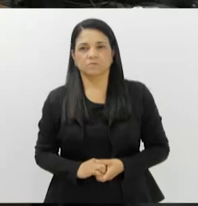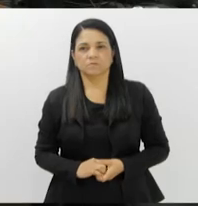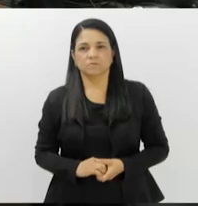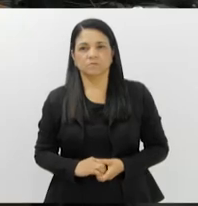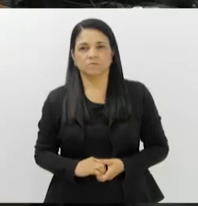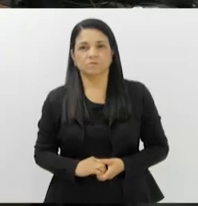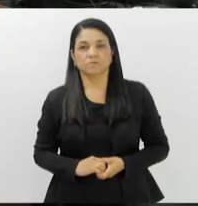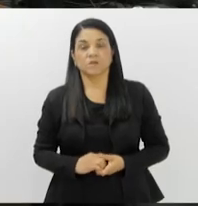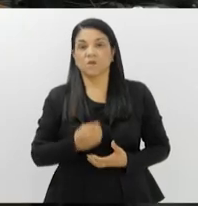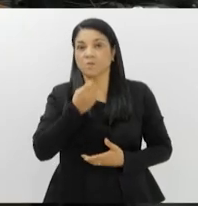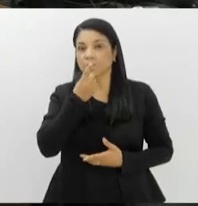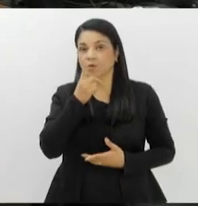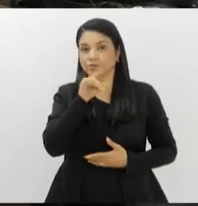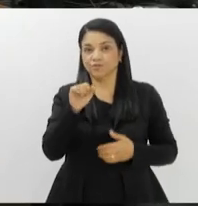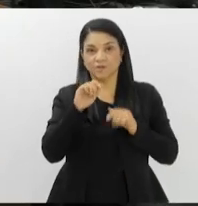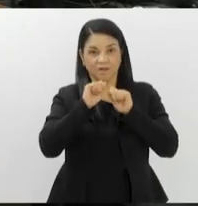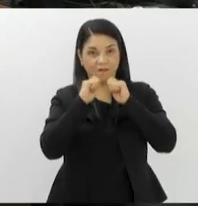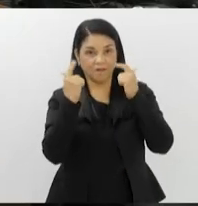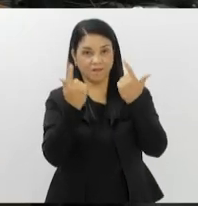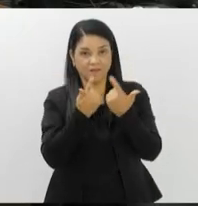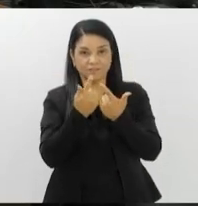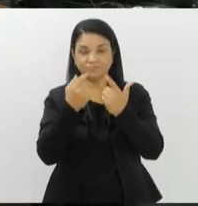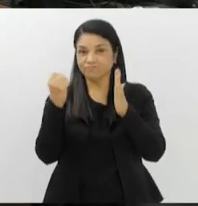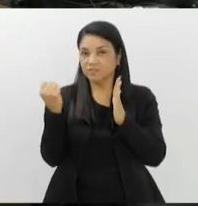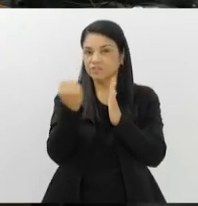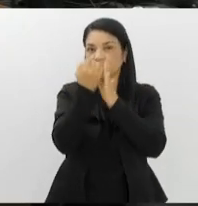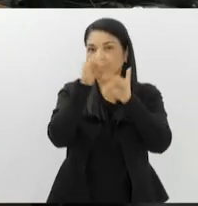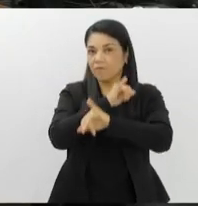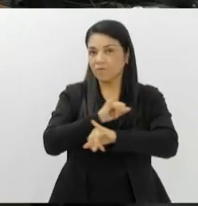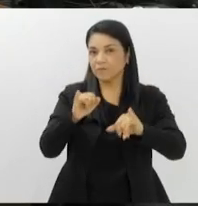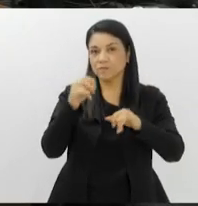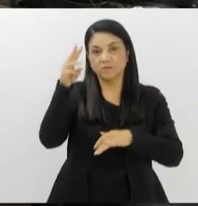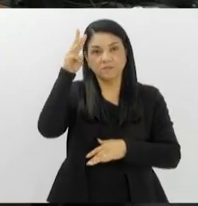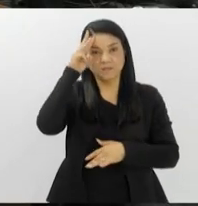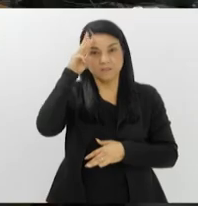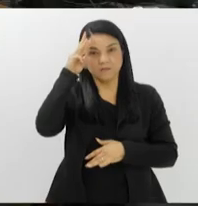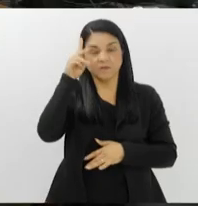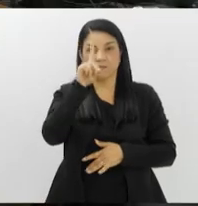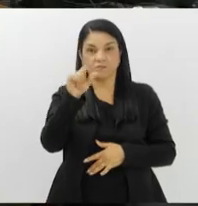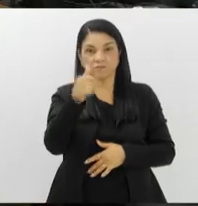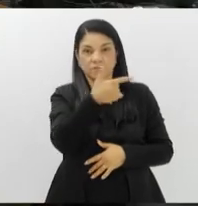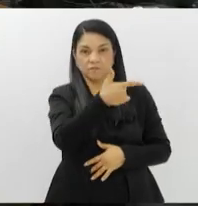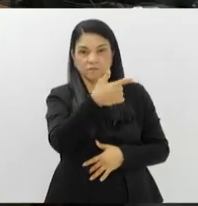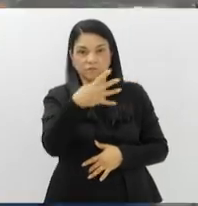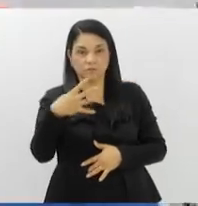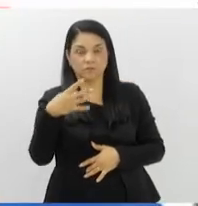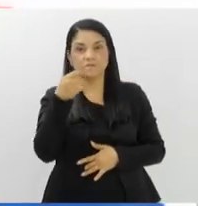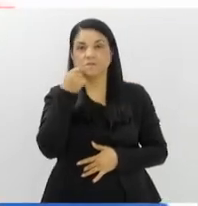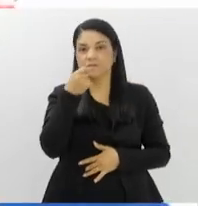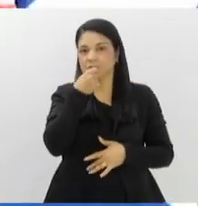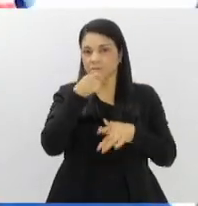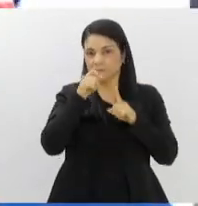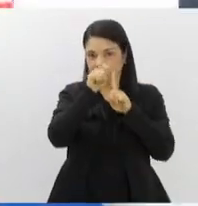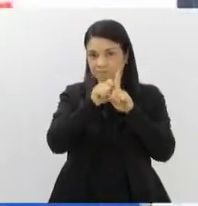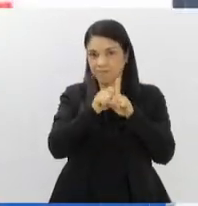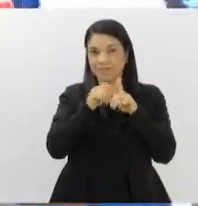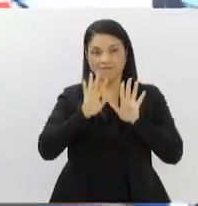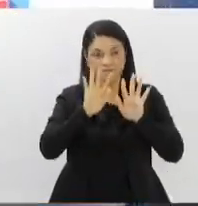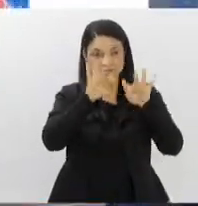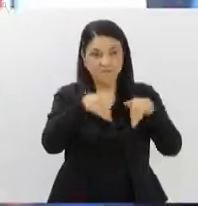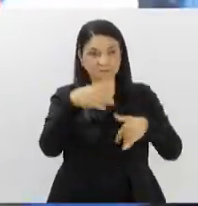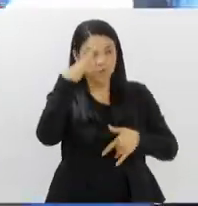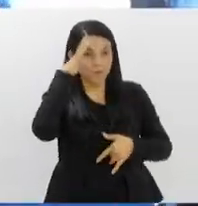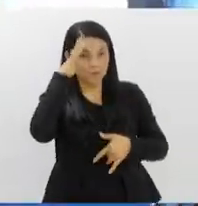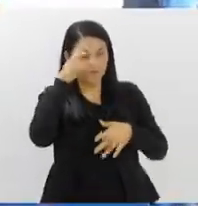O Bom Dia Alerj traz os seguintes destaques nesta terça-feira, 24 de setembro. Termina nesta